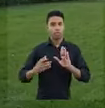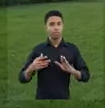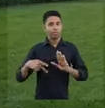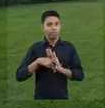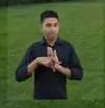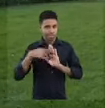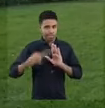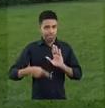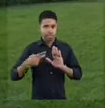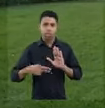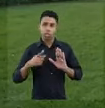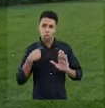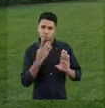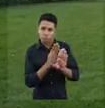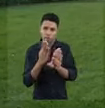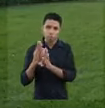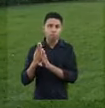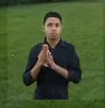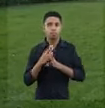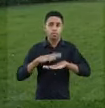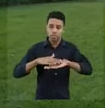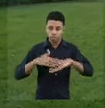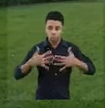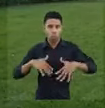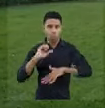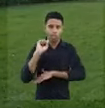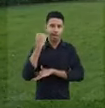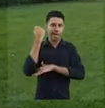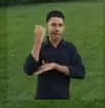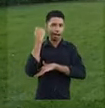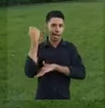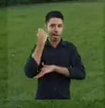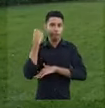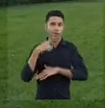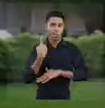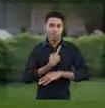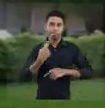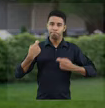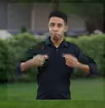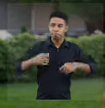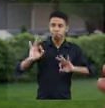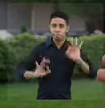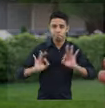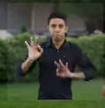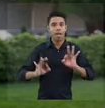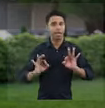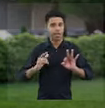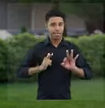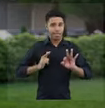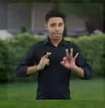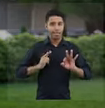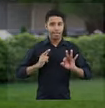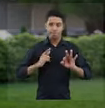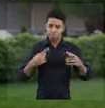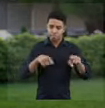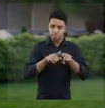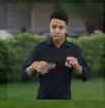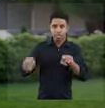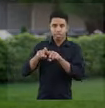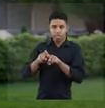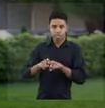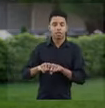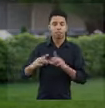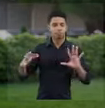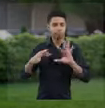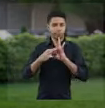prognóstico para as eleições que se aproximam, além de não ser diferente, é inclusive mais grave Para isso estamos nos preparando, estabelecendo